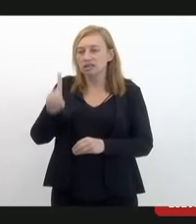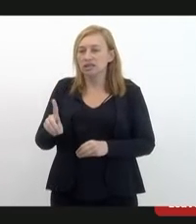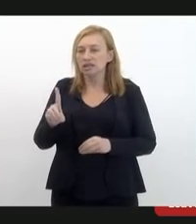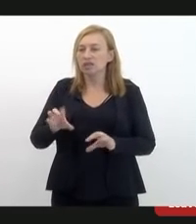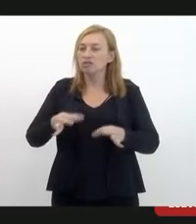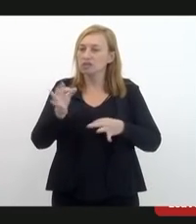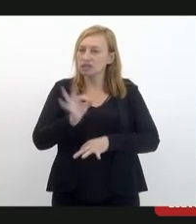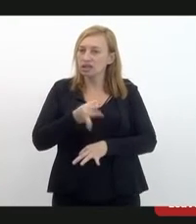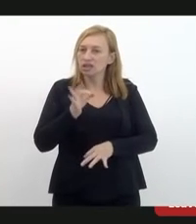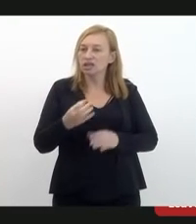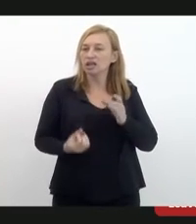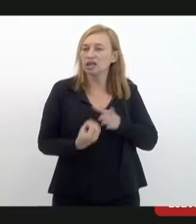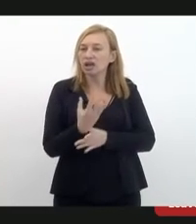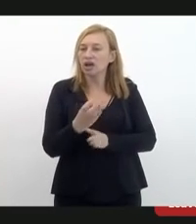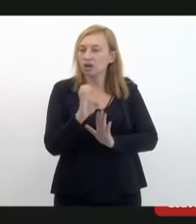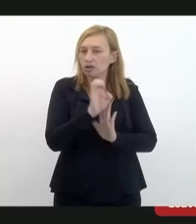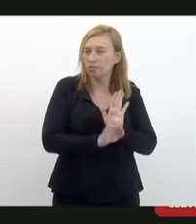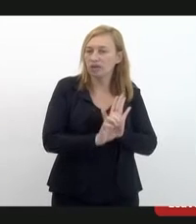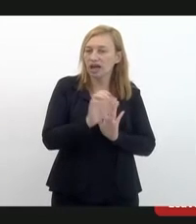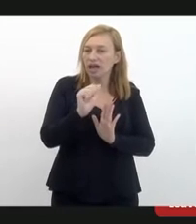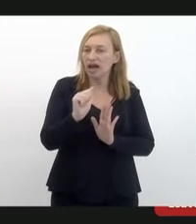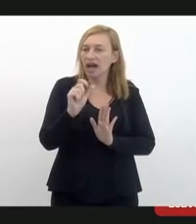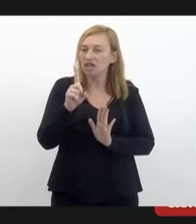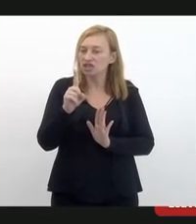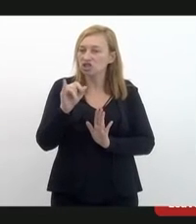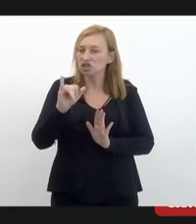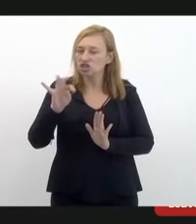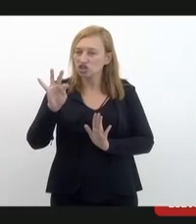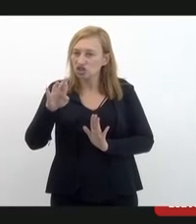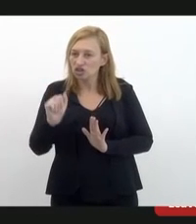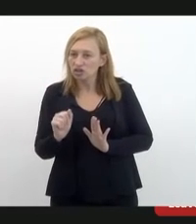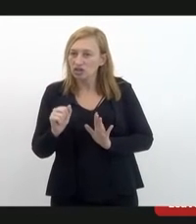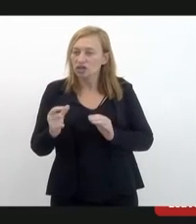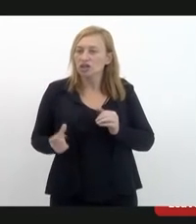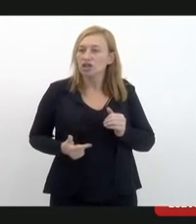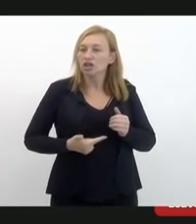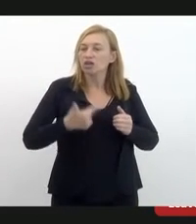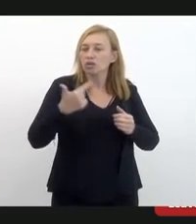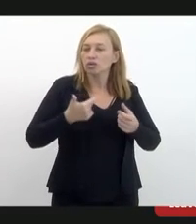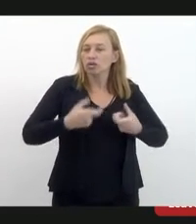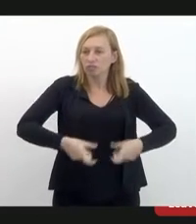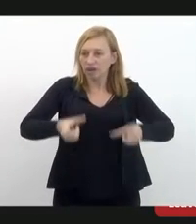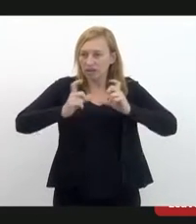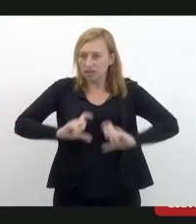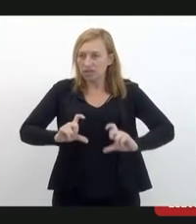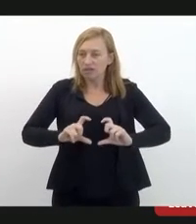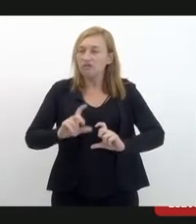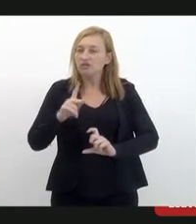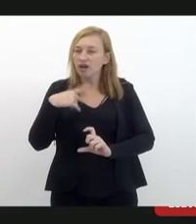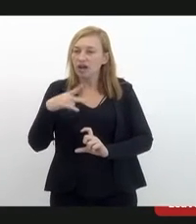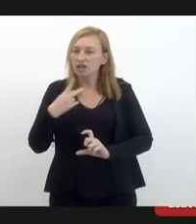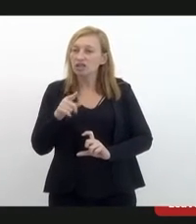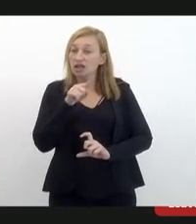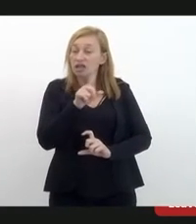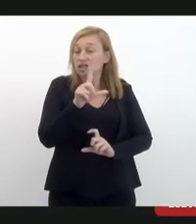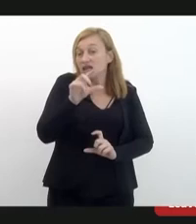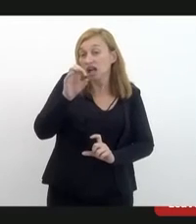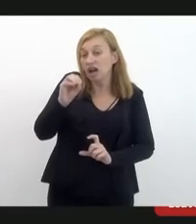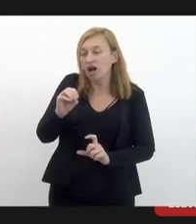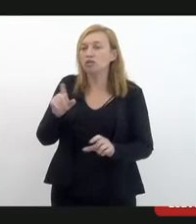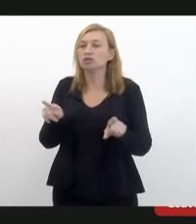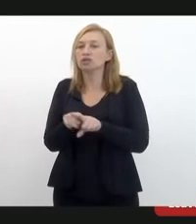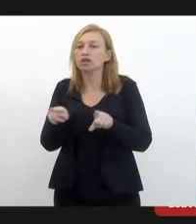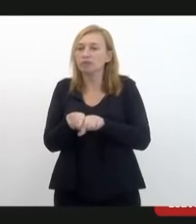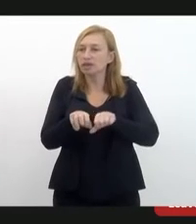fazemos uma emenda também aditiva nesse artigo primeiro, incluindo o parágrafo segundo, dizendo que esse laudo também